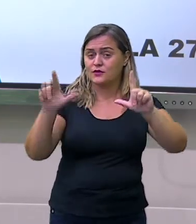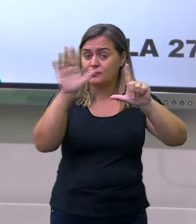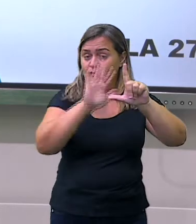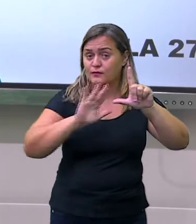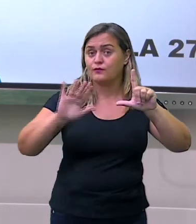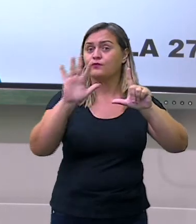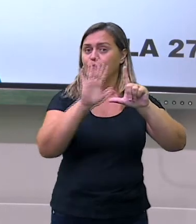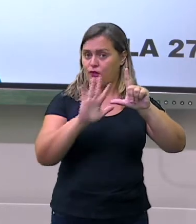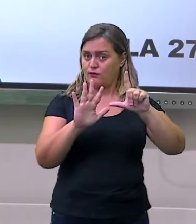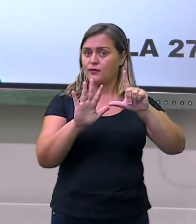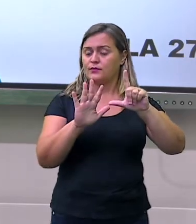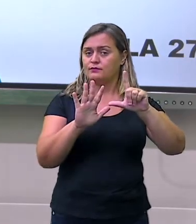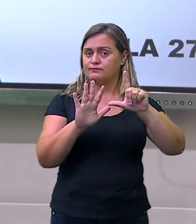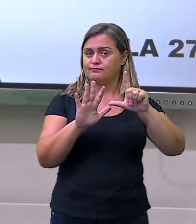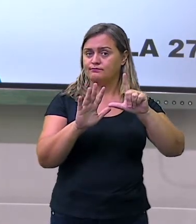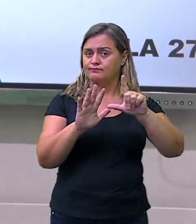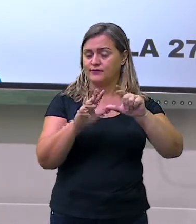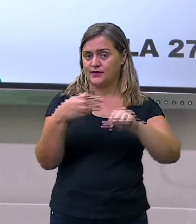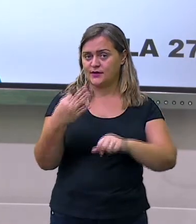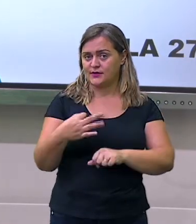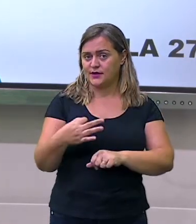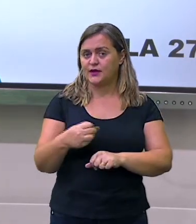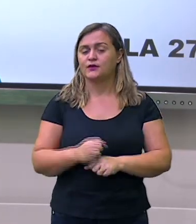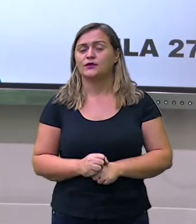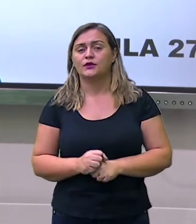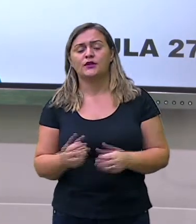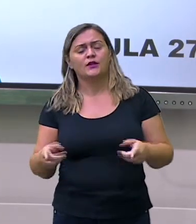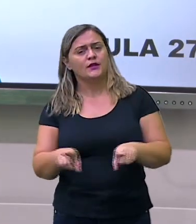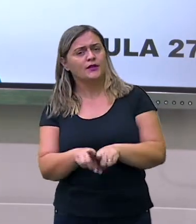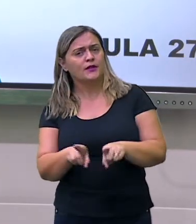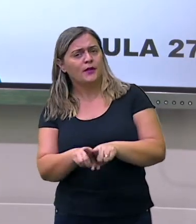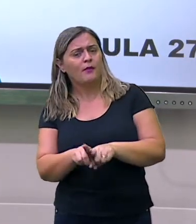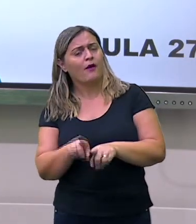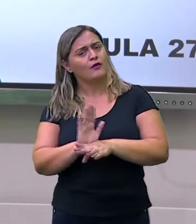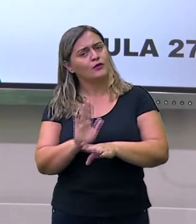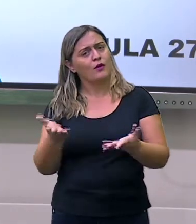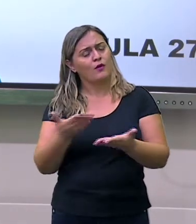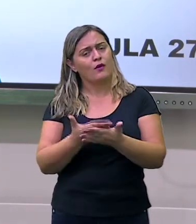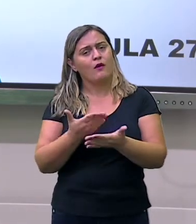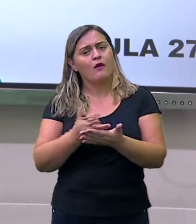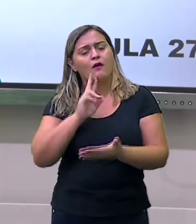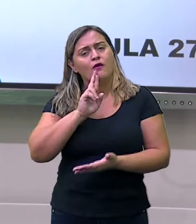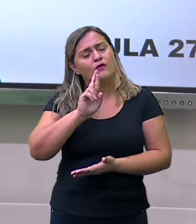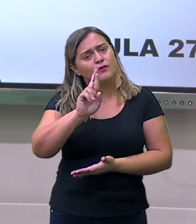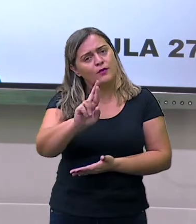aproveitar este momento e estar resolvendo as questões juntamente comigo. Vamos lá?